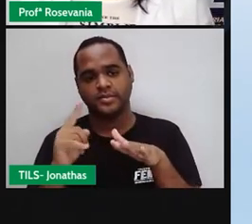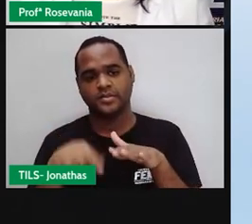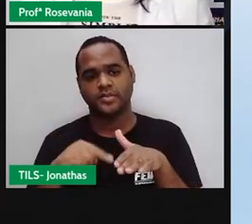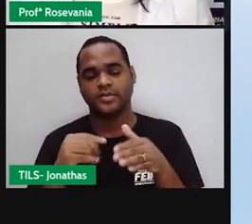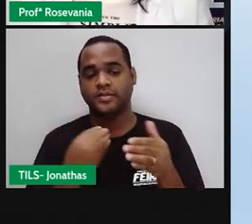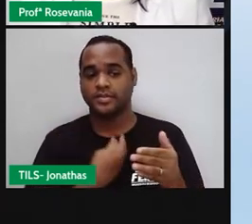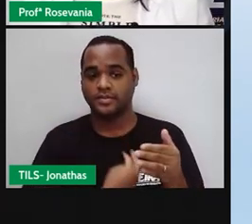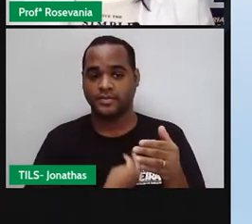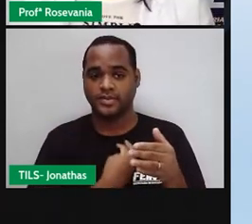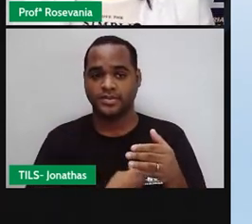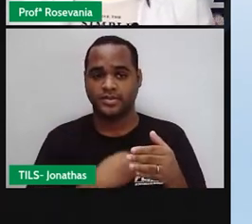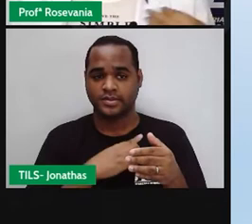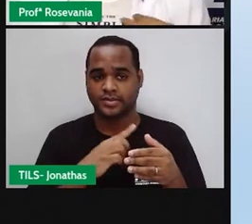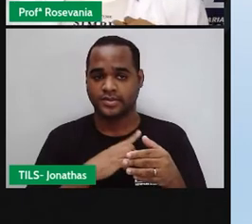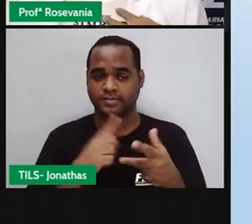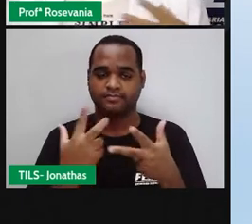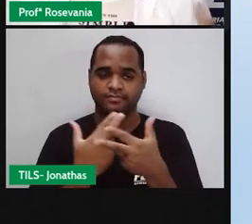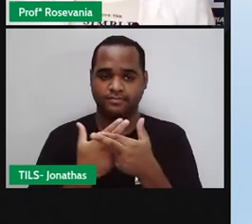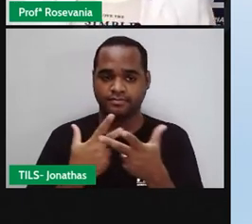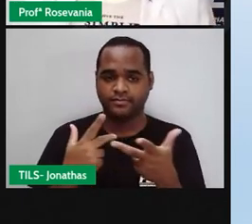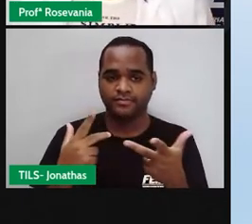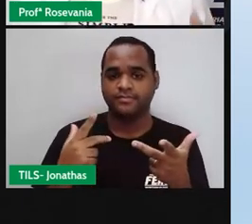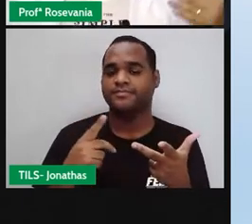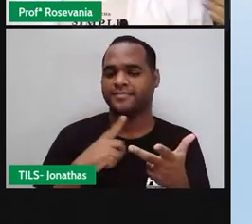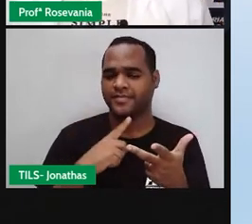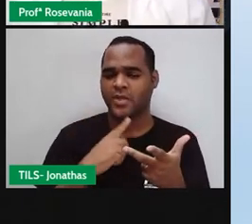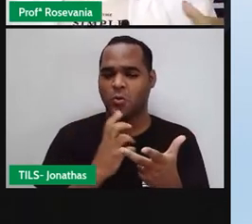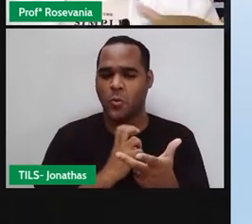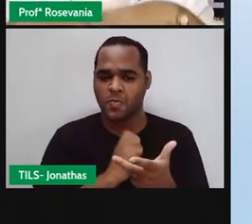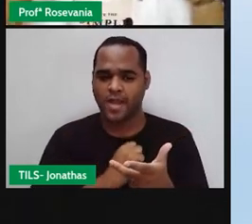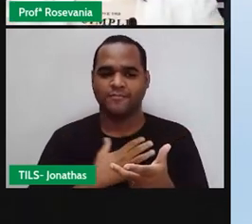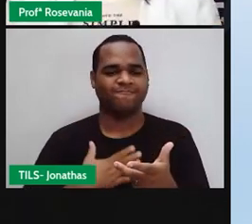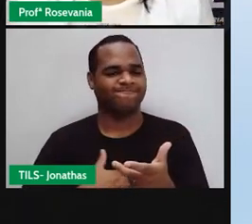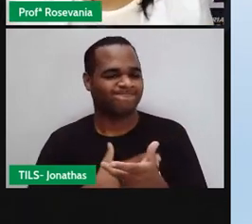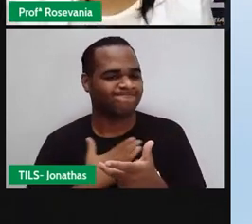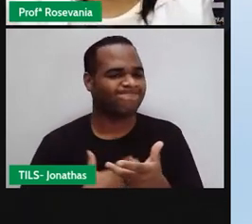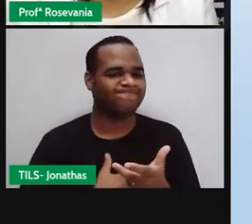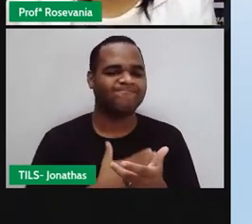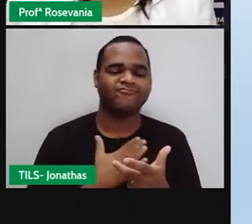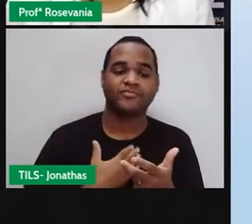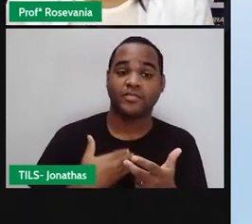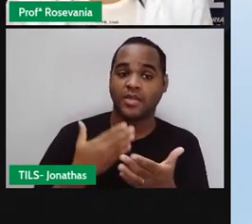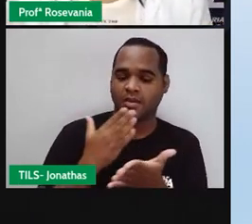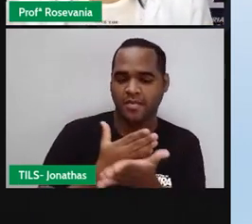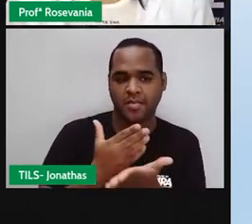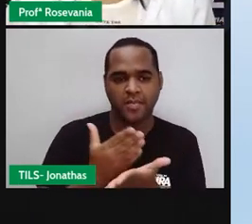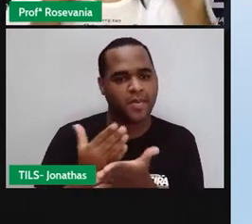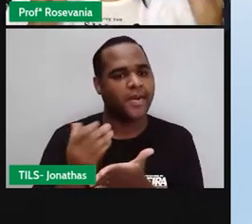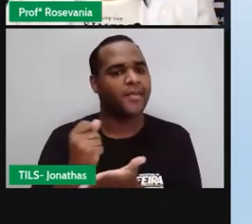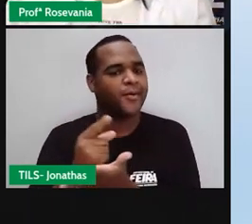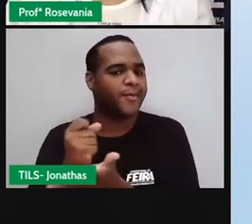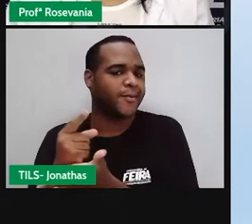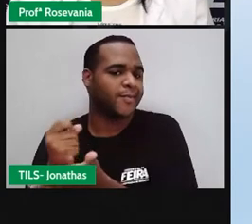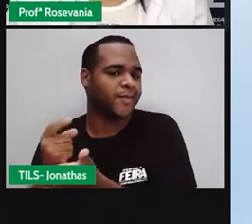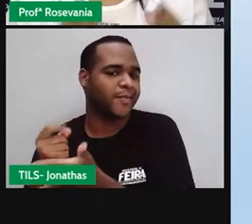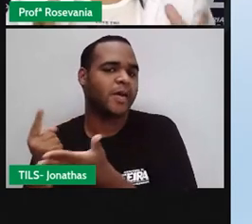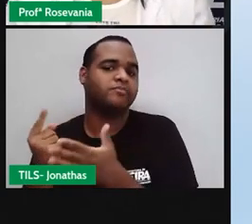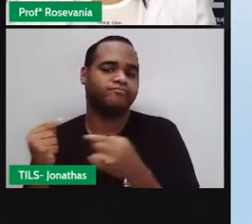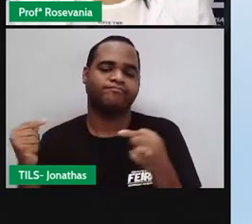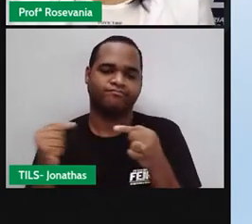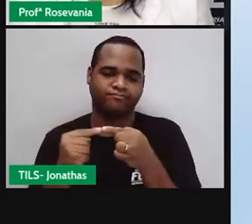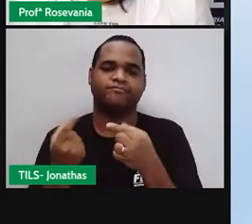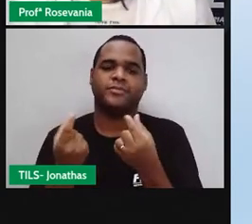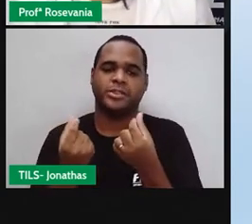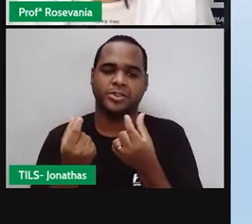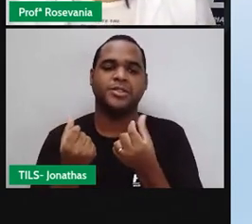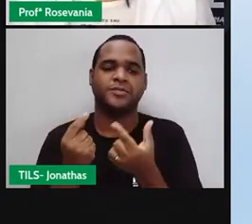todos aqueles produtos industrializados que a gente gosta, que ama tanto, que trabalha, que divide não sei quantas prestações para poder comprar, tem um preço, e o